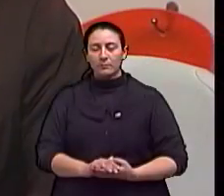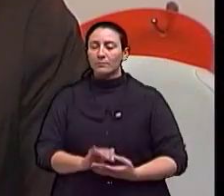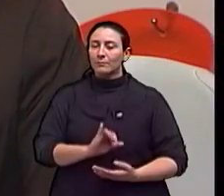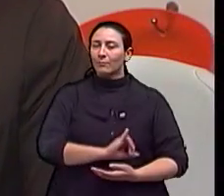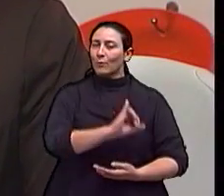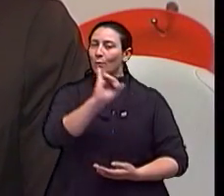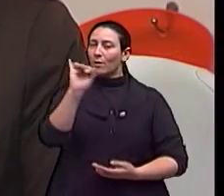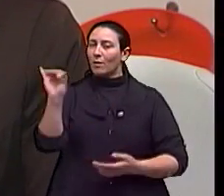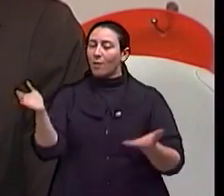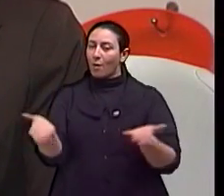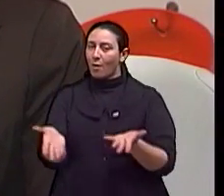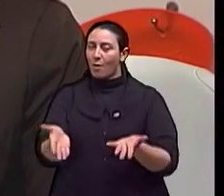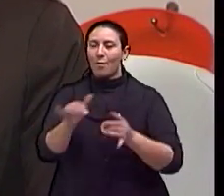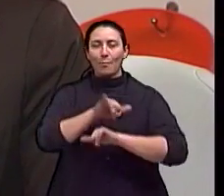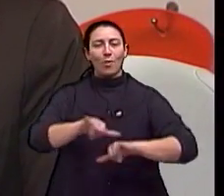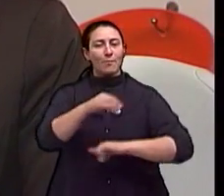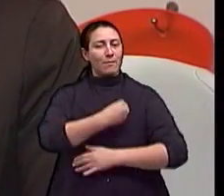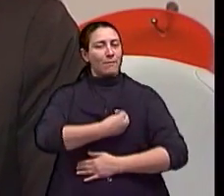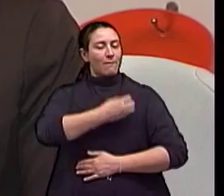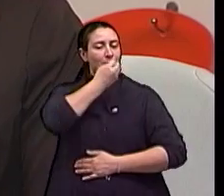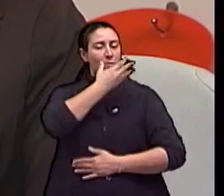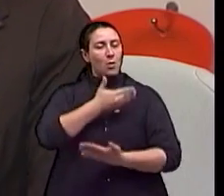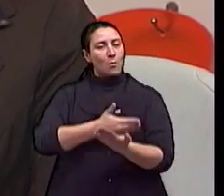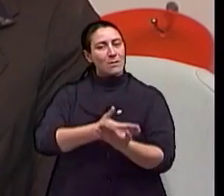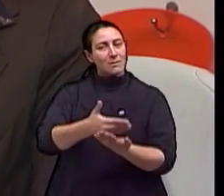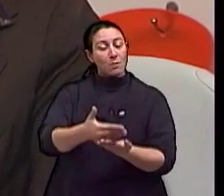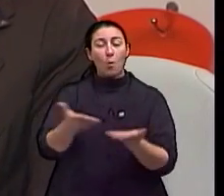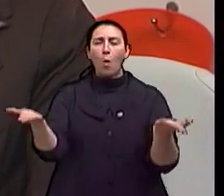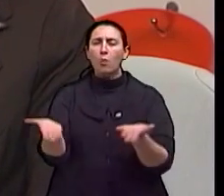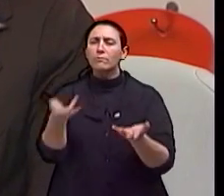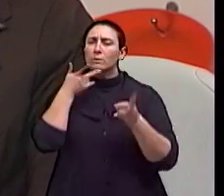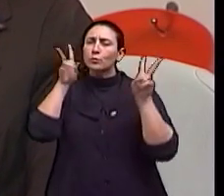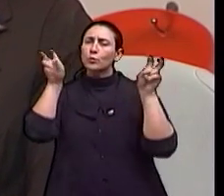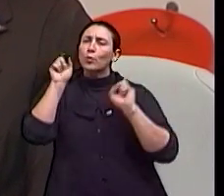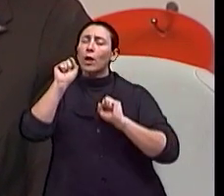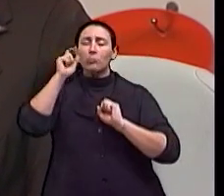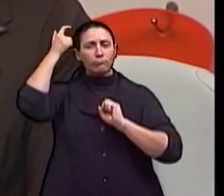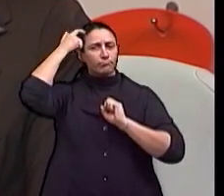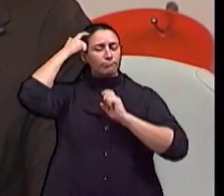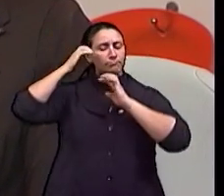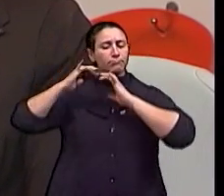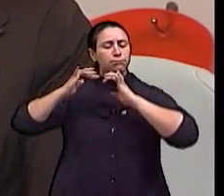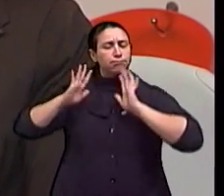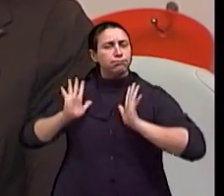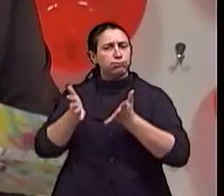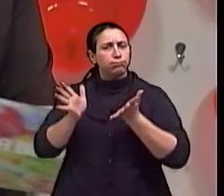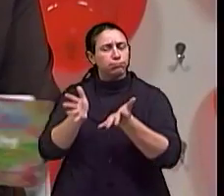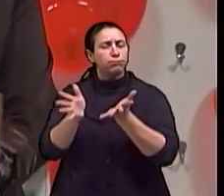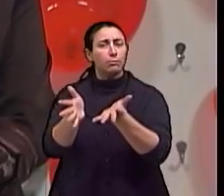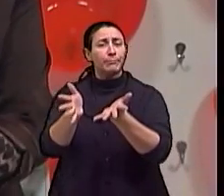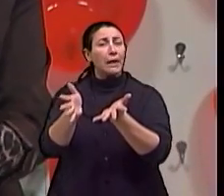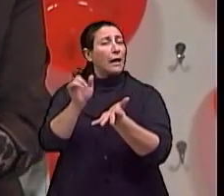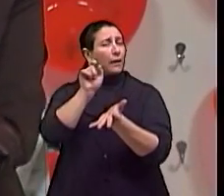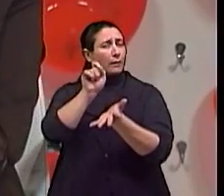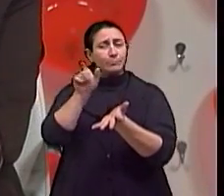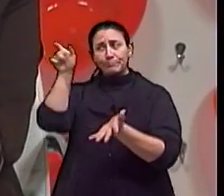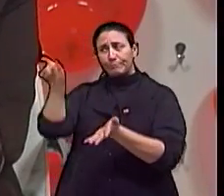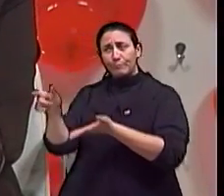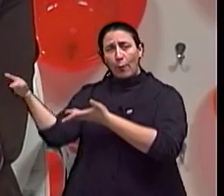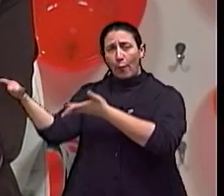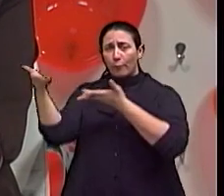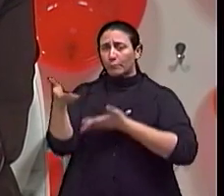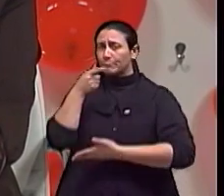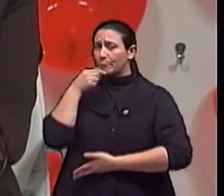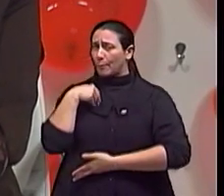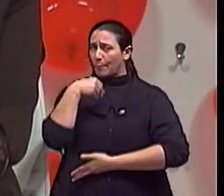Olá, o nosso Viva Bem está começando e hoje nós vamos falar sobre estimulação cerebral. O nosso convidado